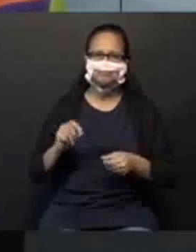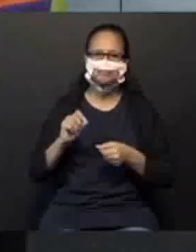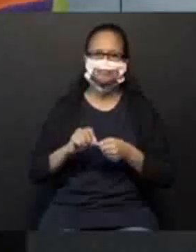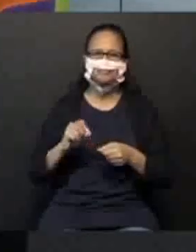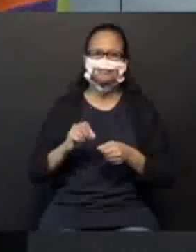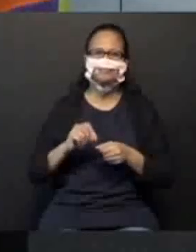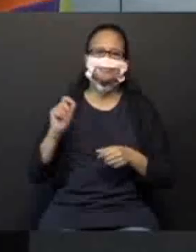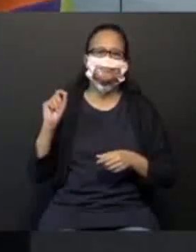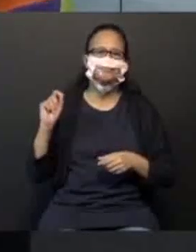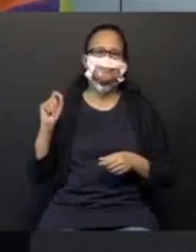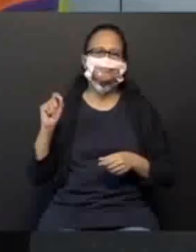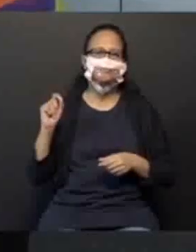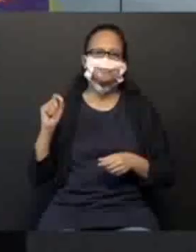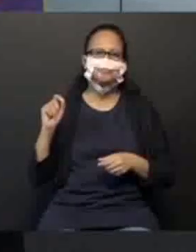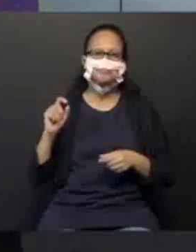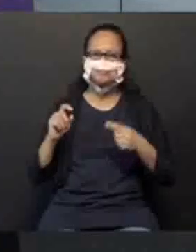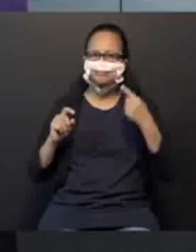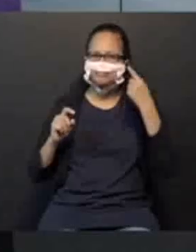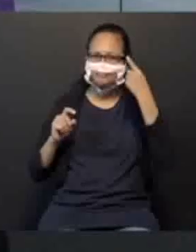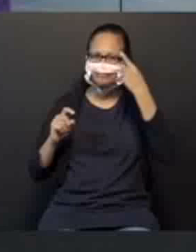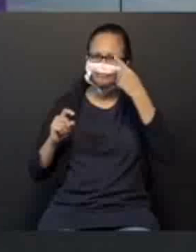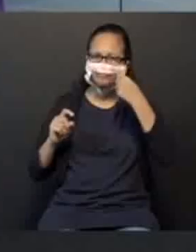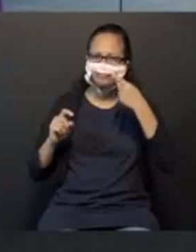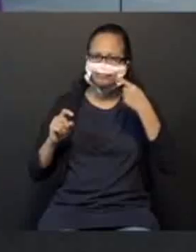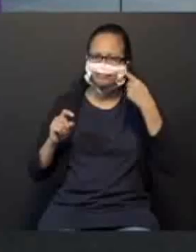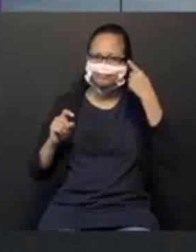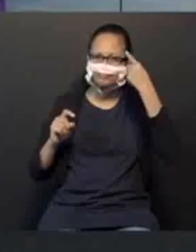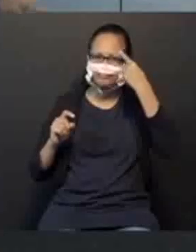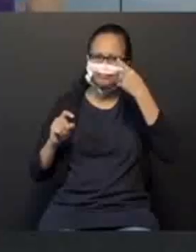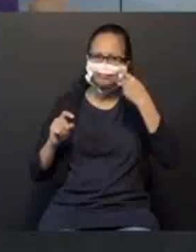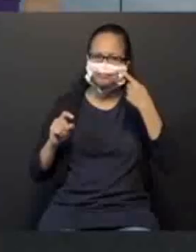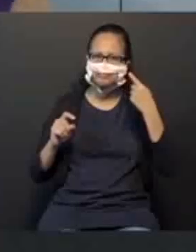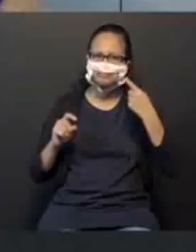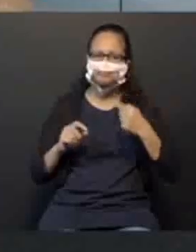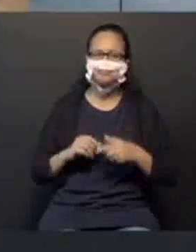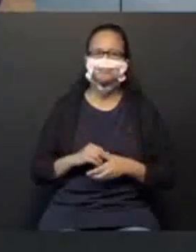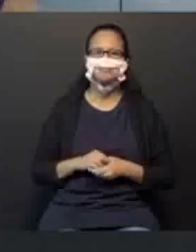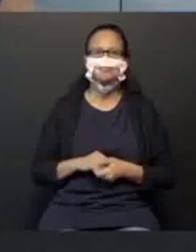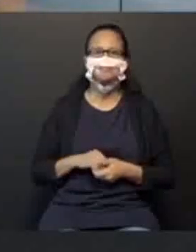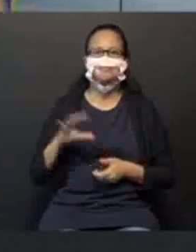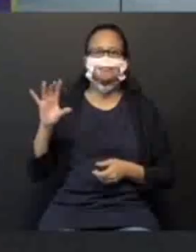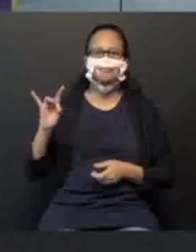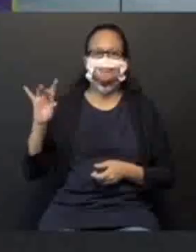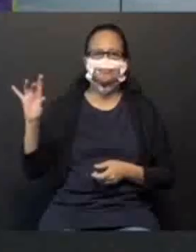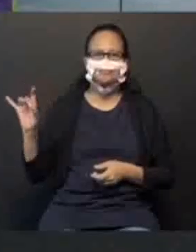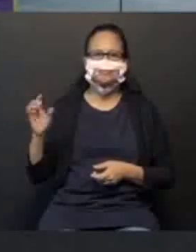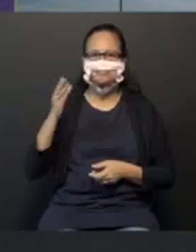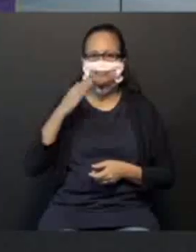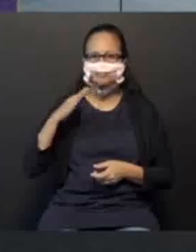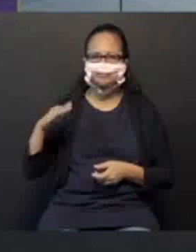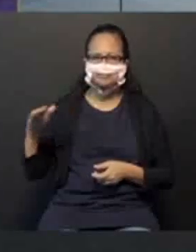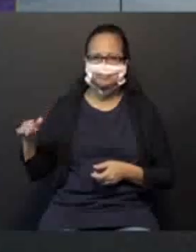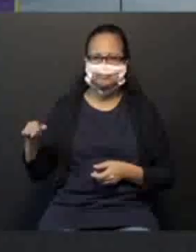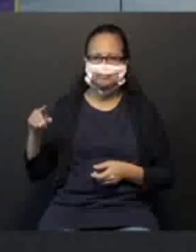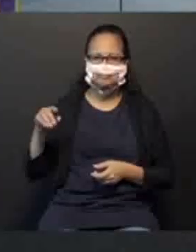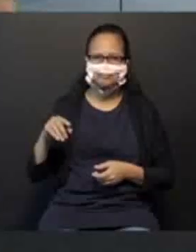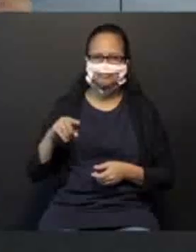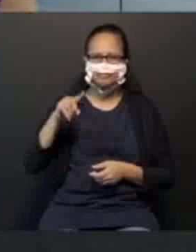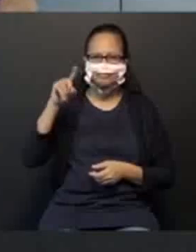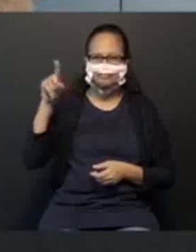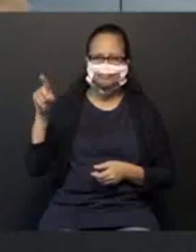o quê? O olho esquerdo. Este olhinho de cada criança. Eu vou circular.